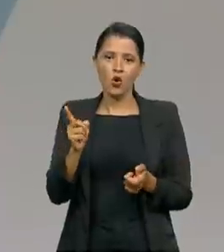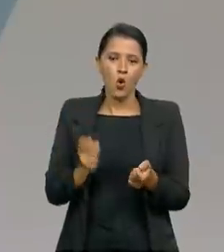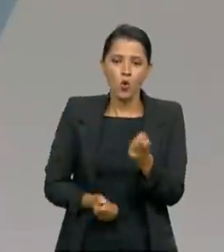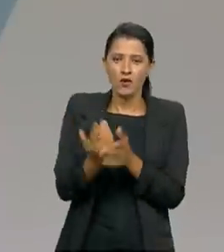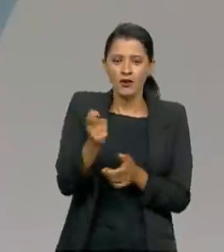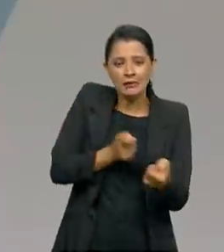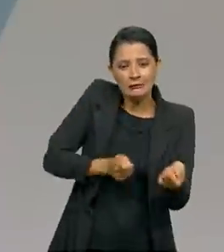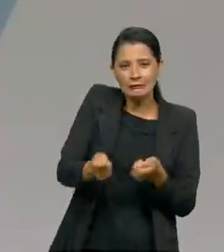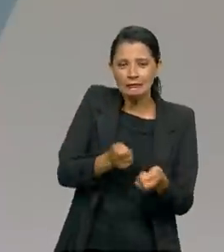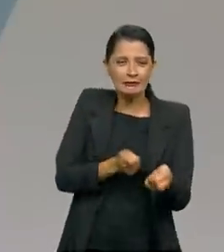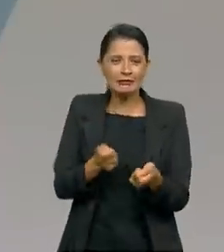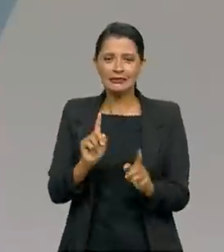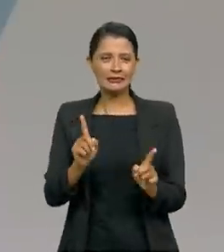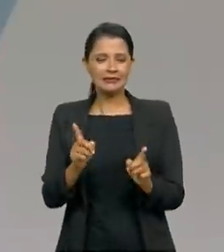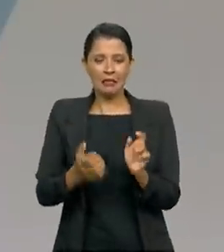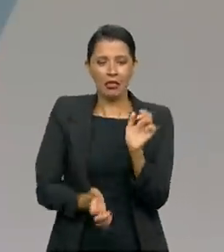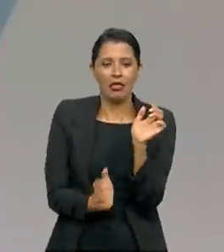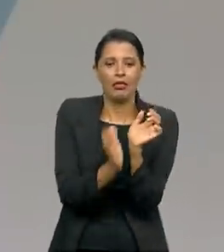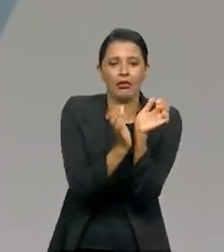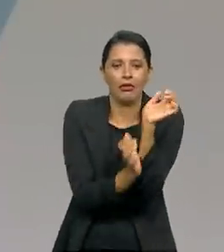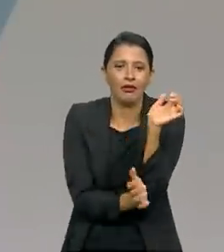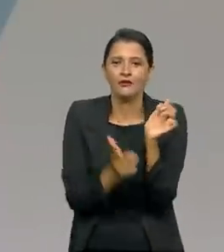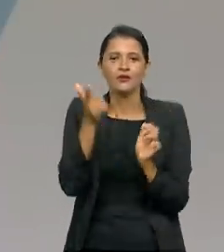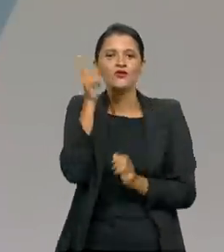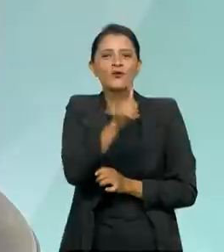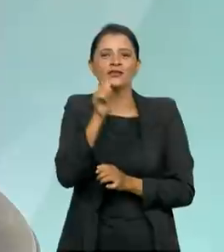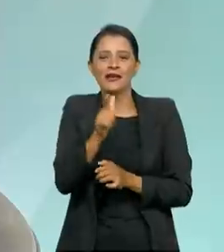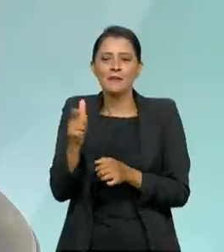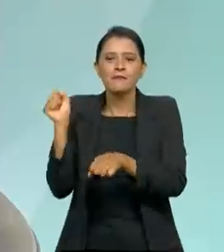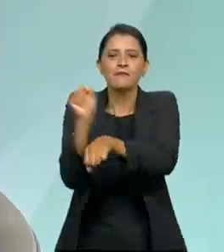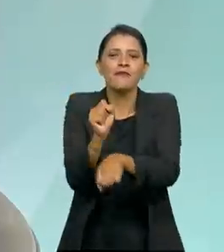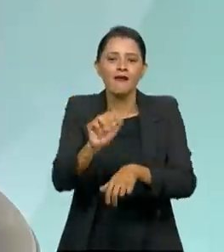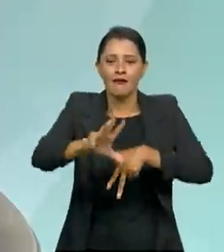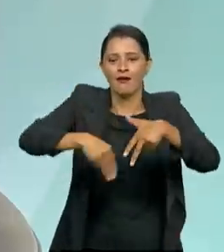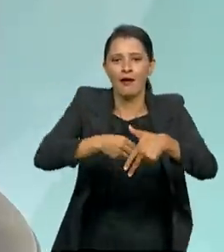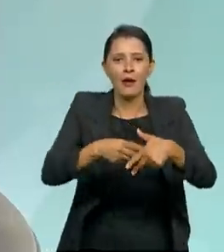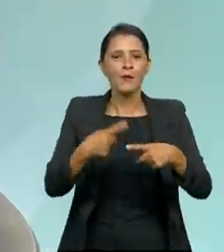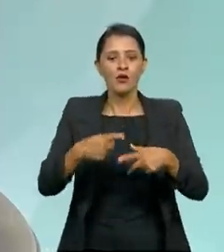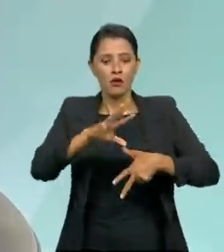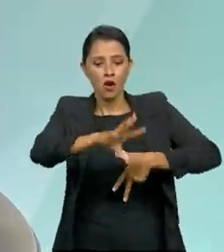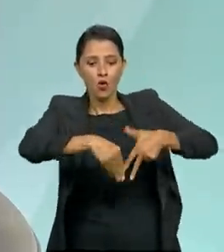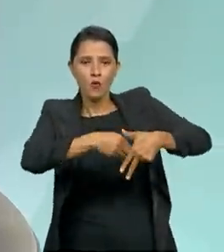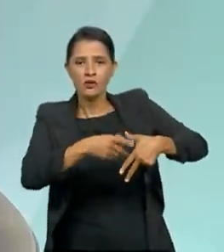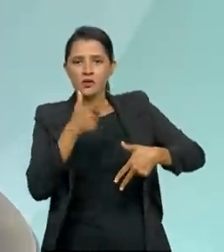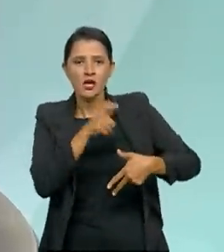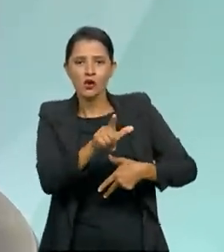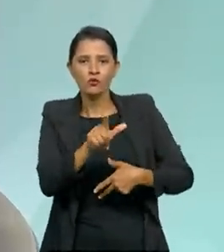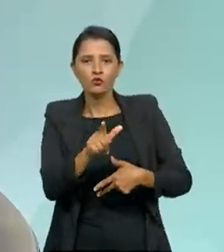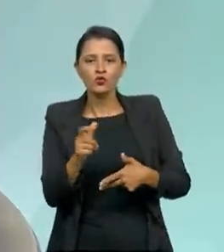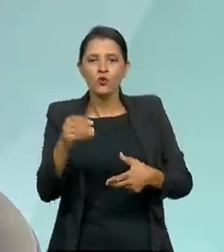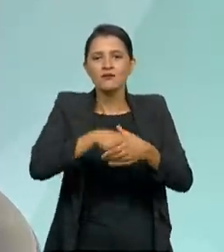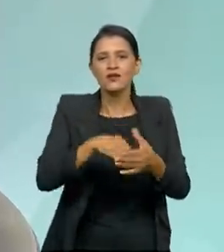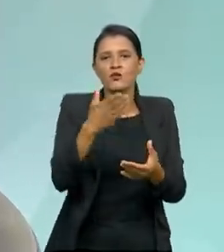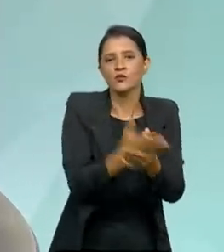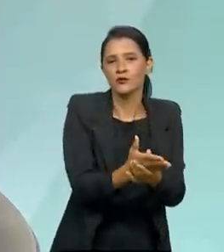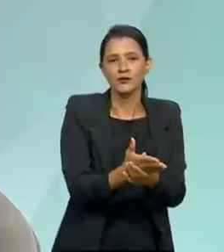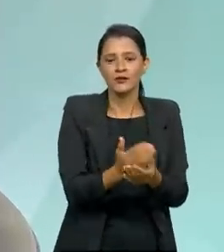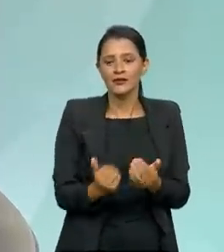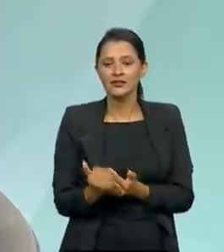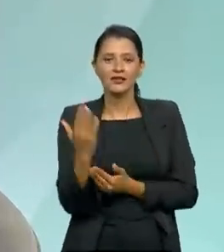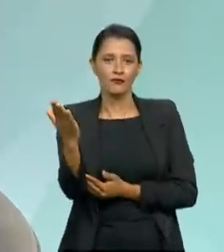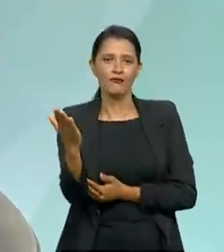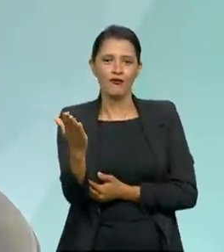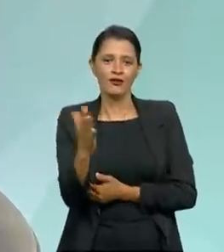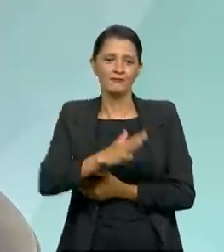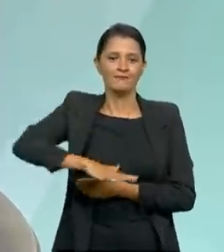burocratiza demais e você também não consegue barrar a corrupção. Porque, muitas vezes, a corrupção não está na escrita do processo, ela está fora